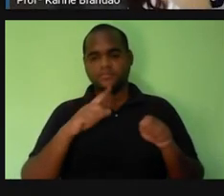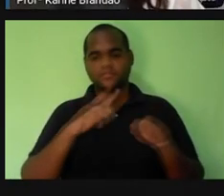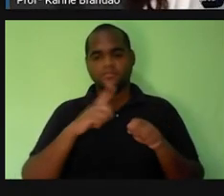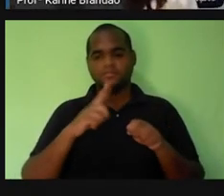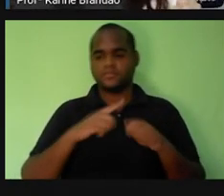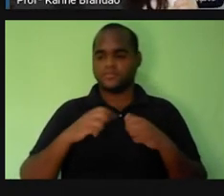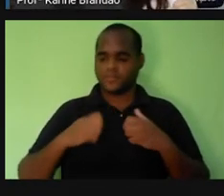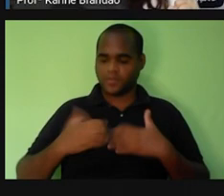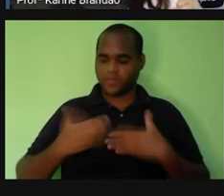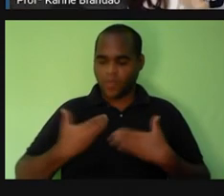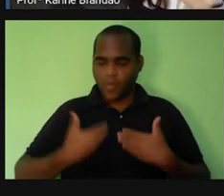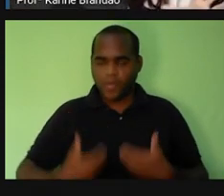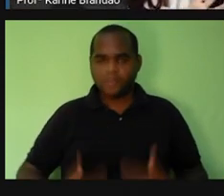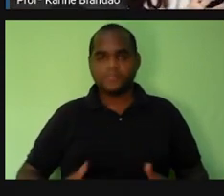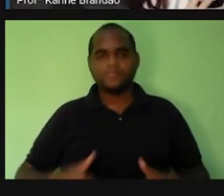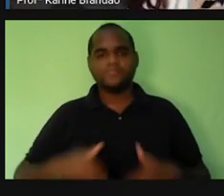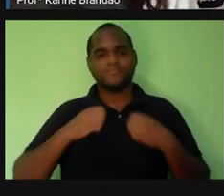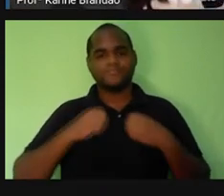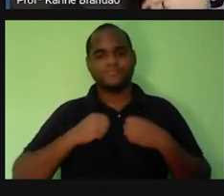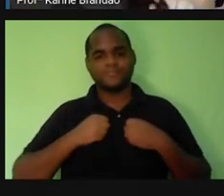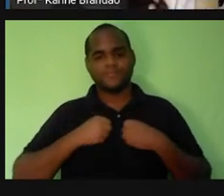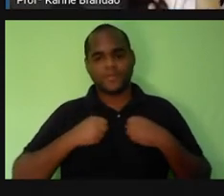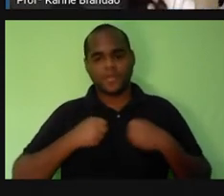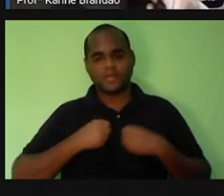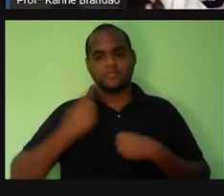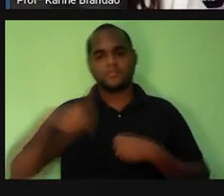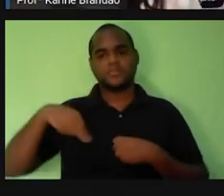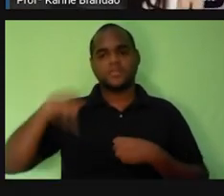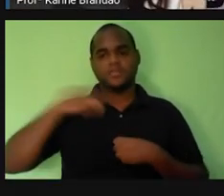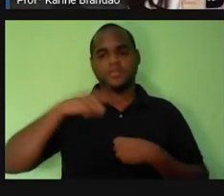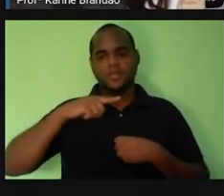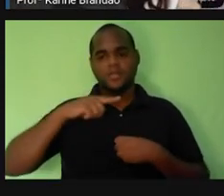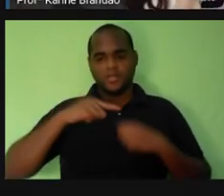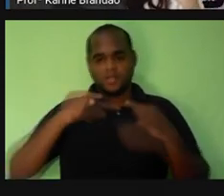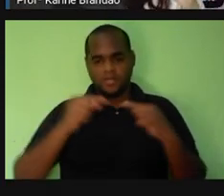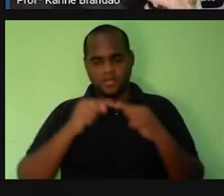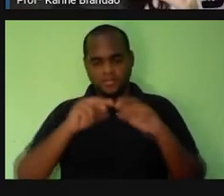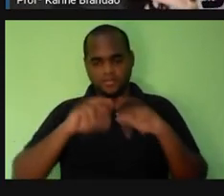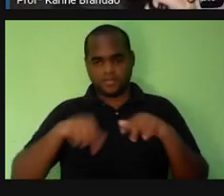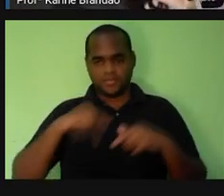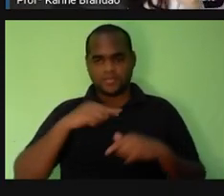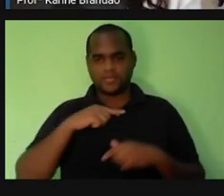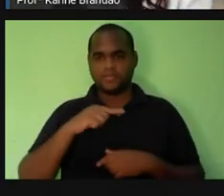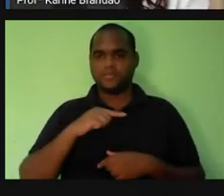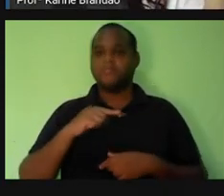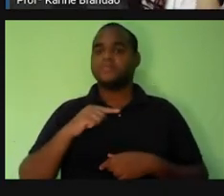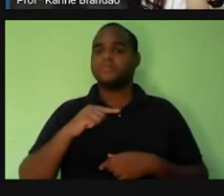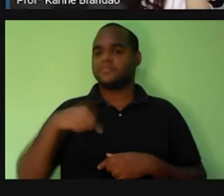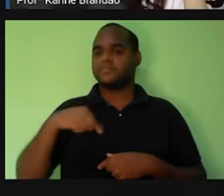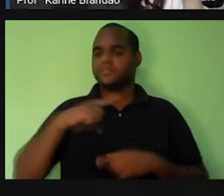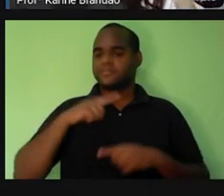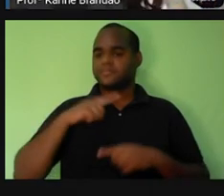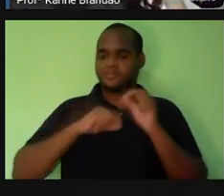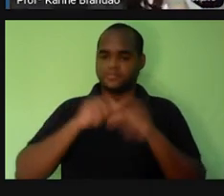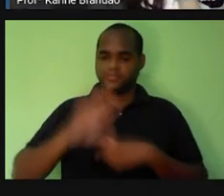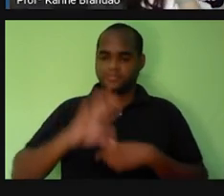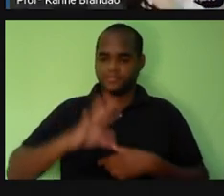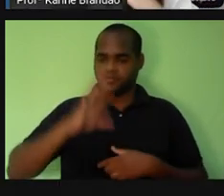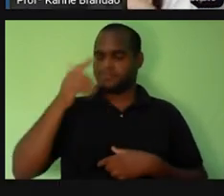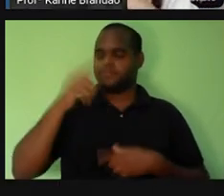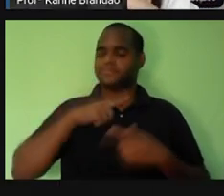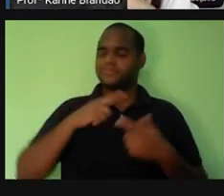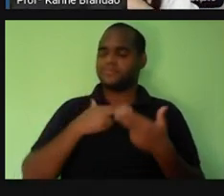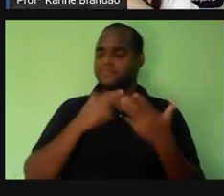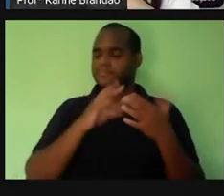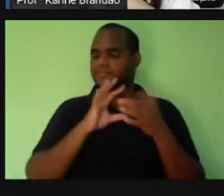com o sistema locomotor da gente, né? Com o sistema nervoso. Então o que acontece? Essa relação e